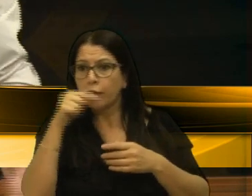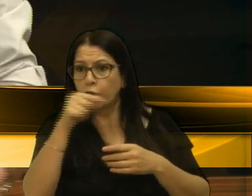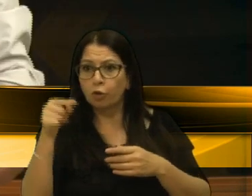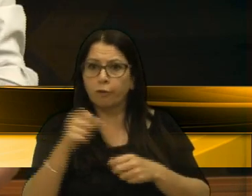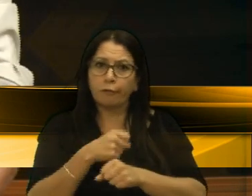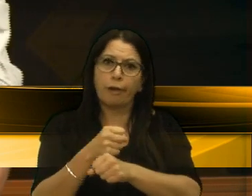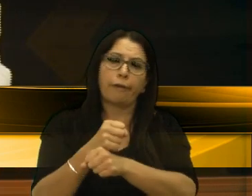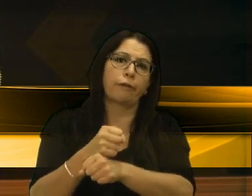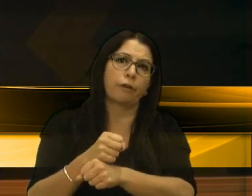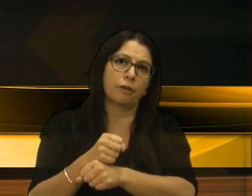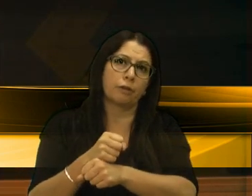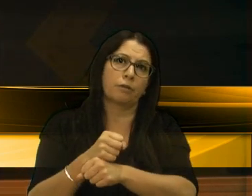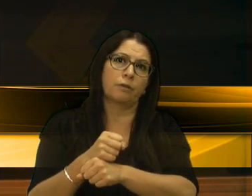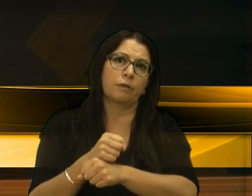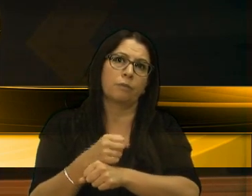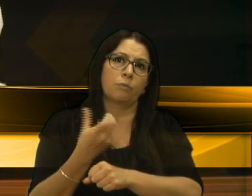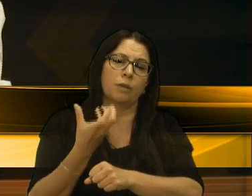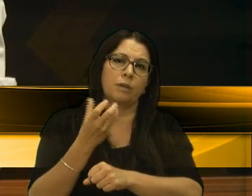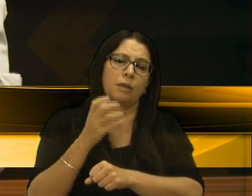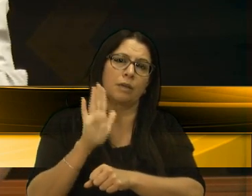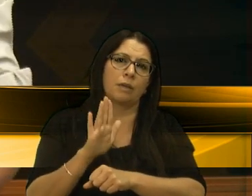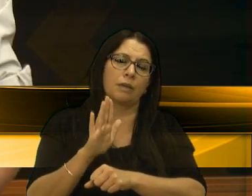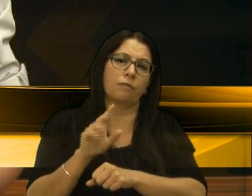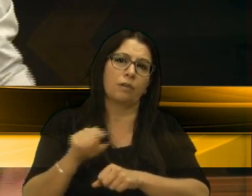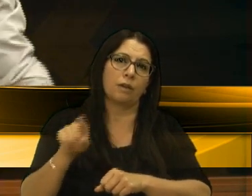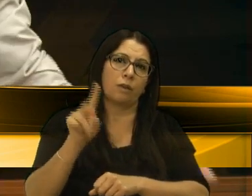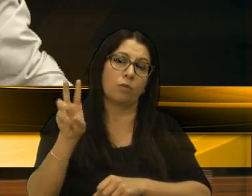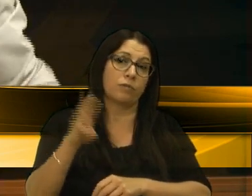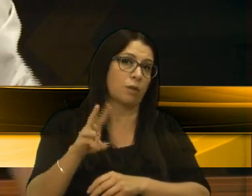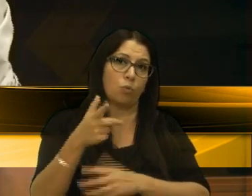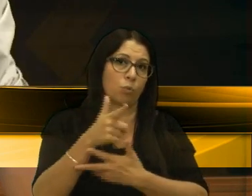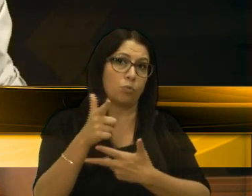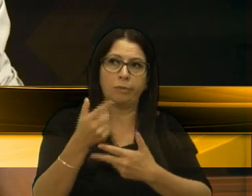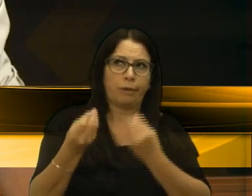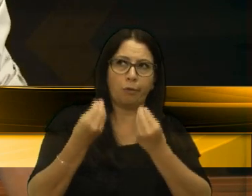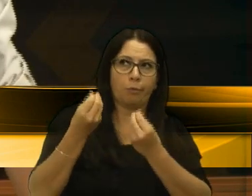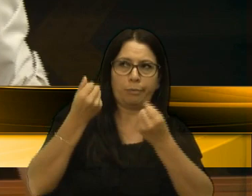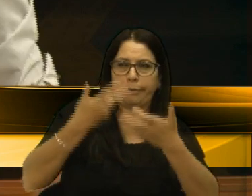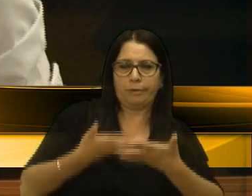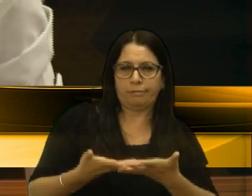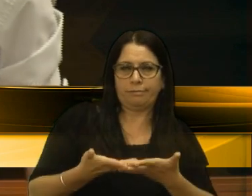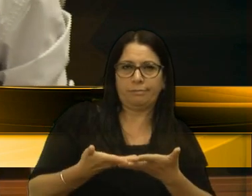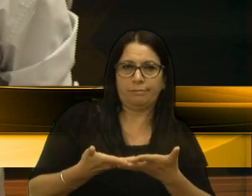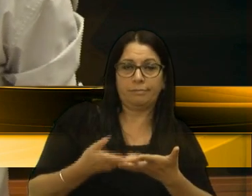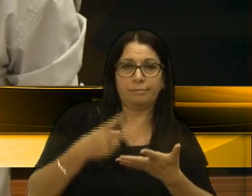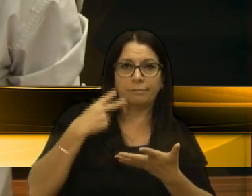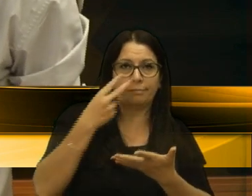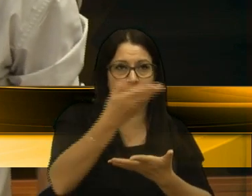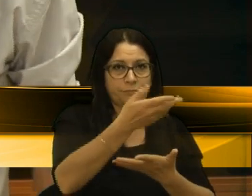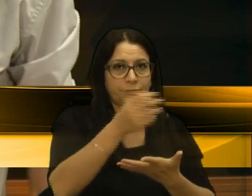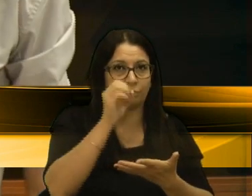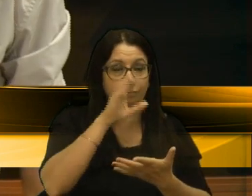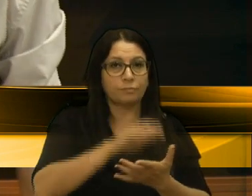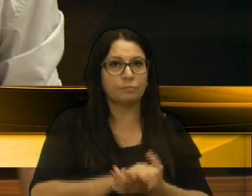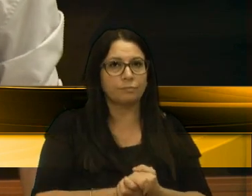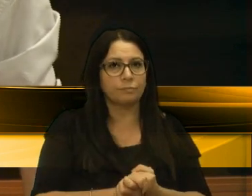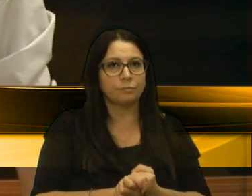a essas questões do transporte público. Coisa que não tem nem encabimento. Vereador Elisandro.